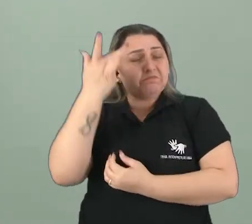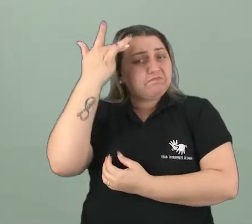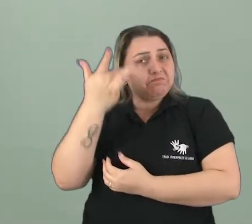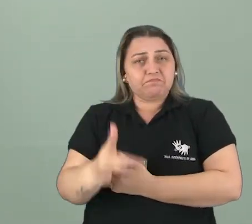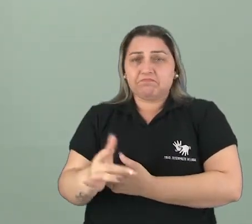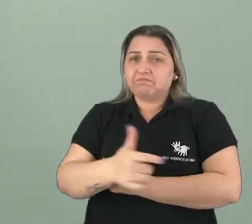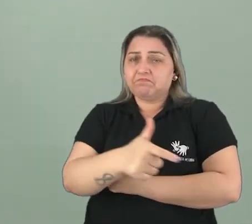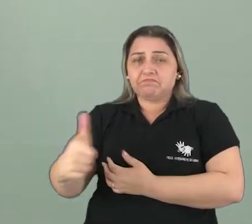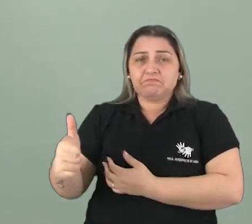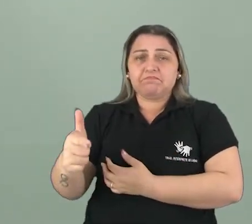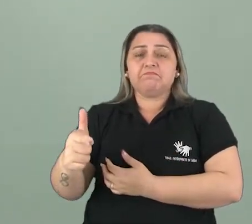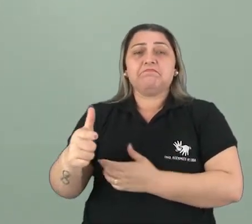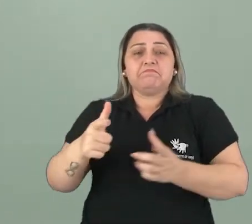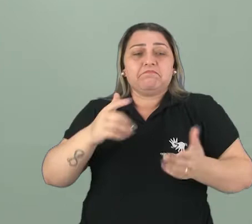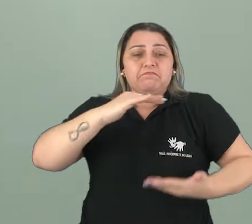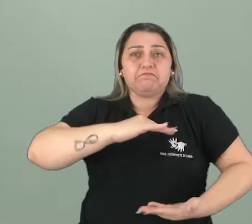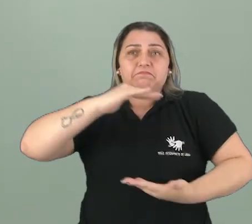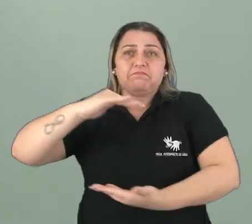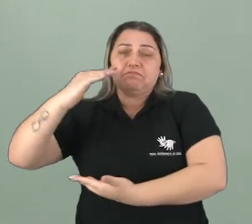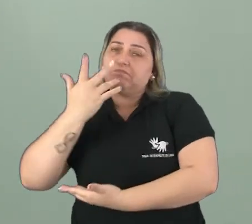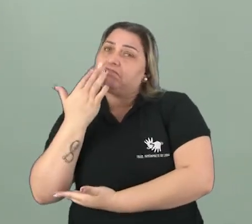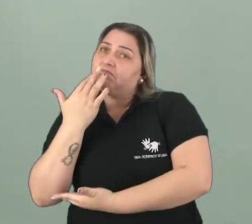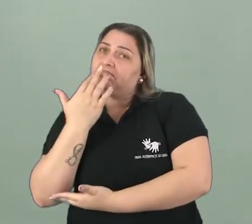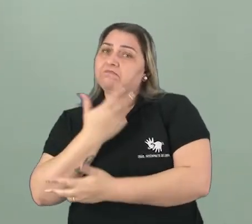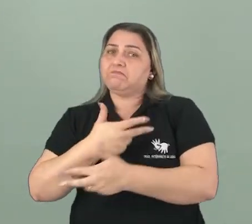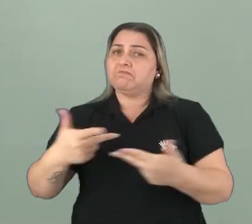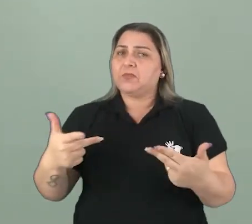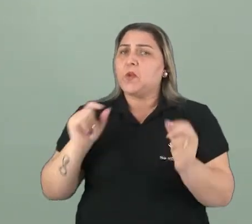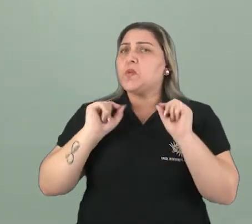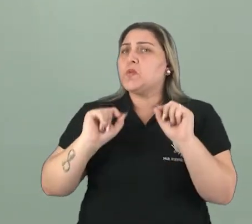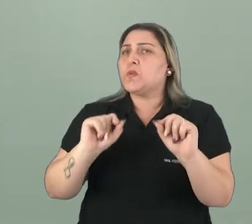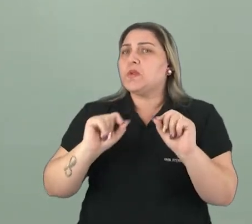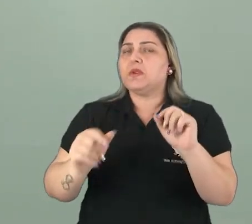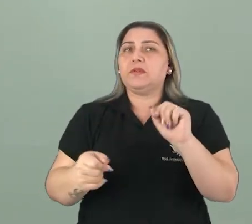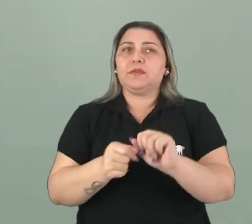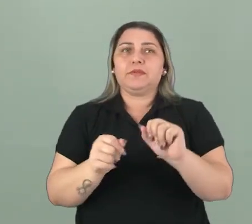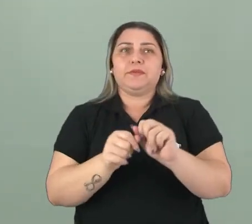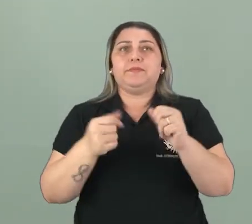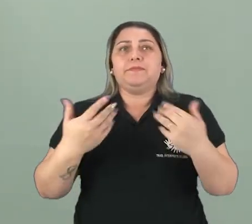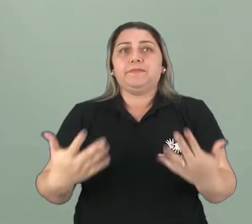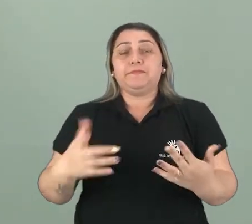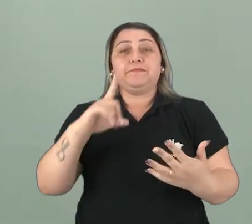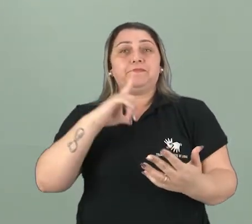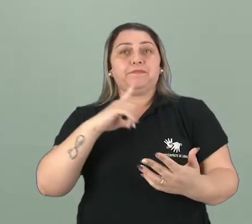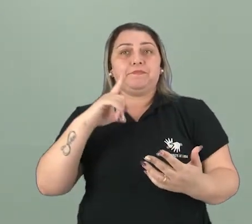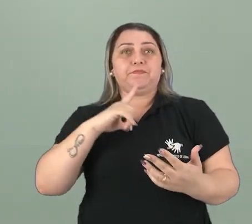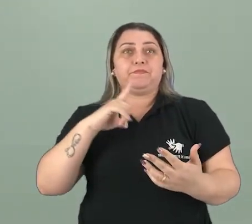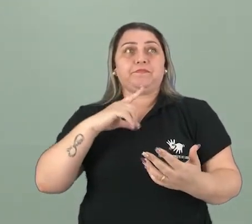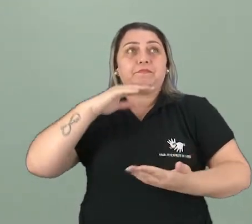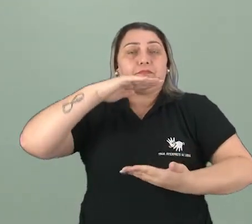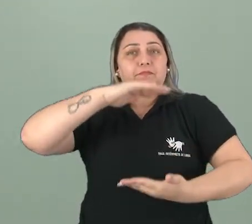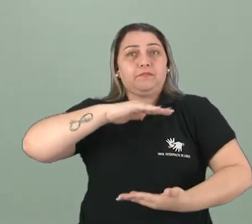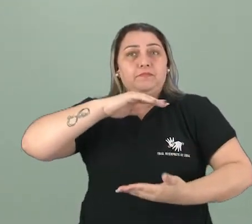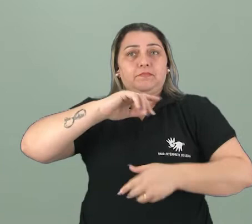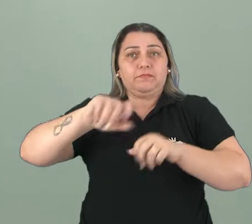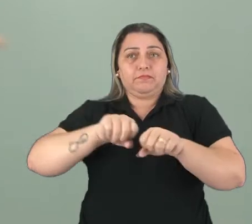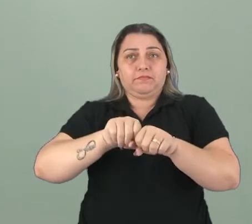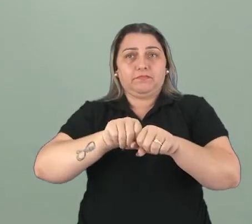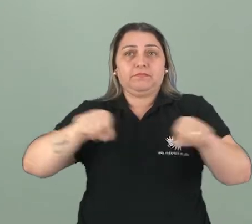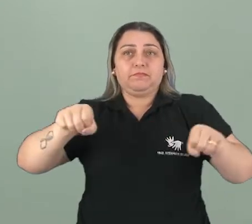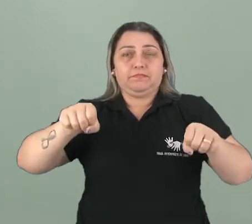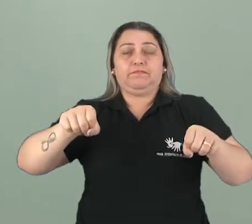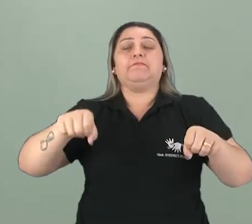essas lixeiras aí, tudo coloridinho, o que eu vou fazer? Mas nós temos dois sacos, né? Aquelas